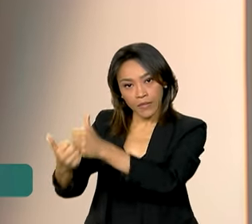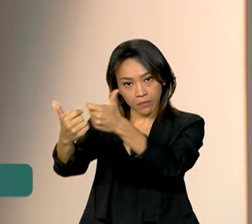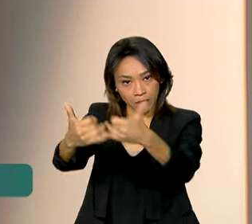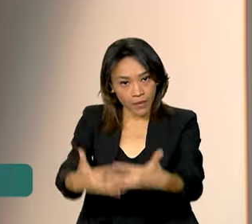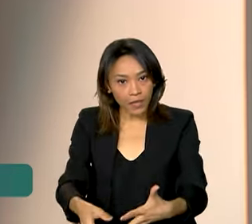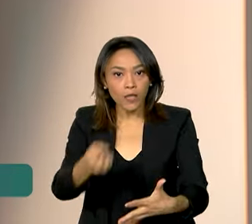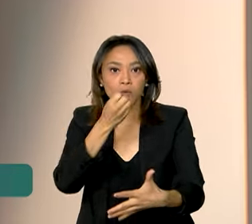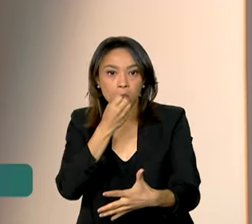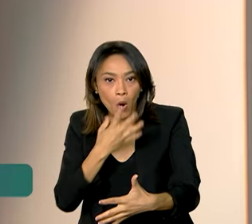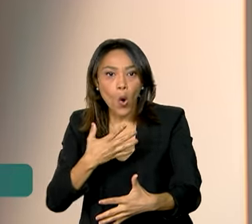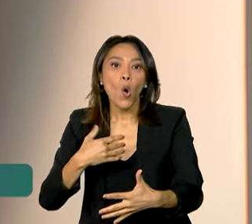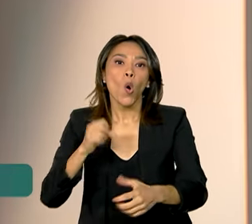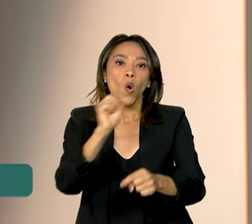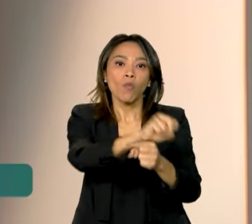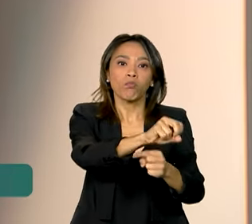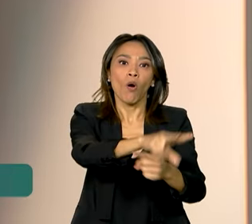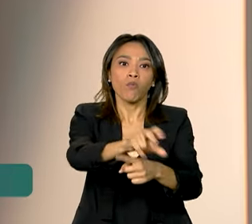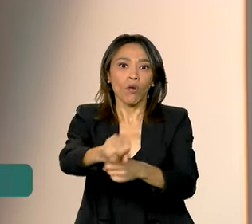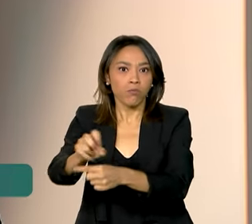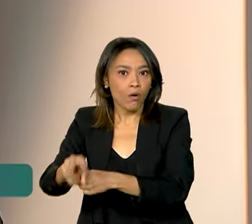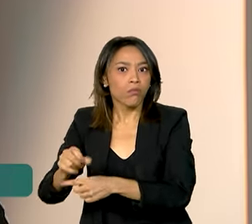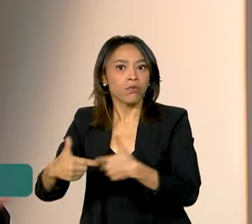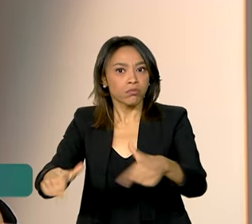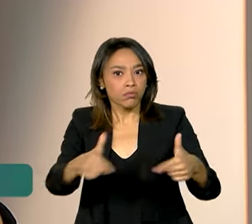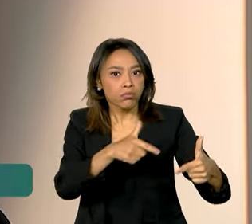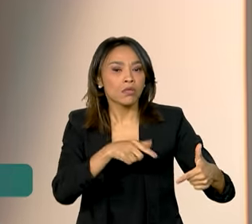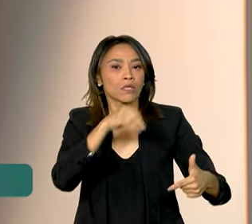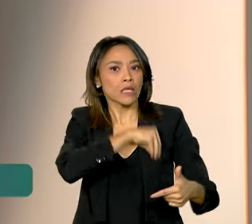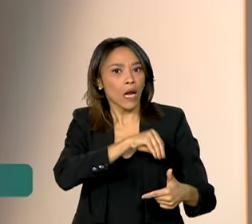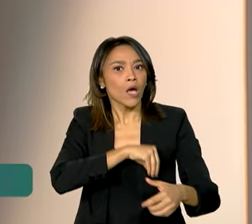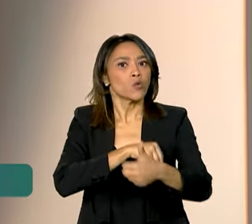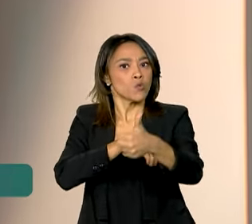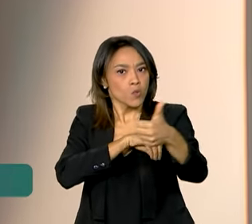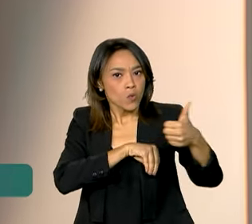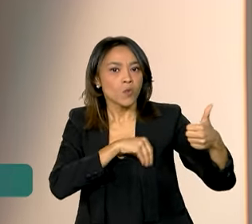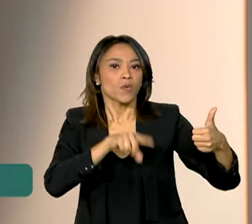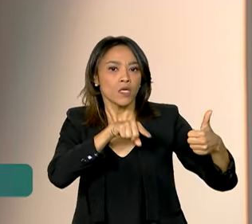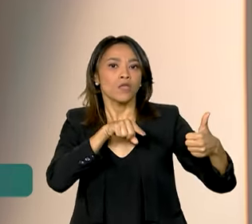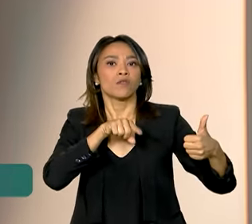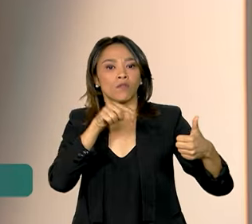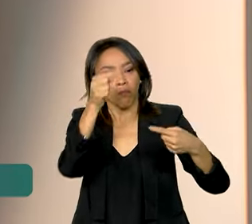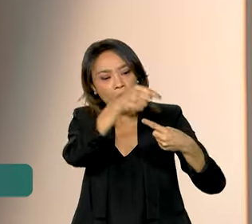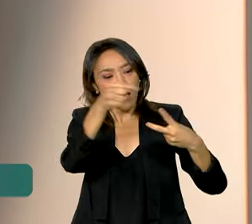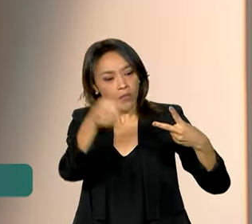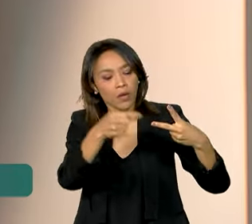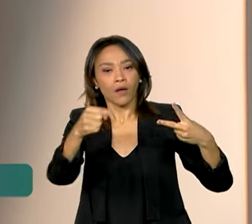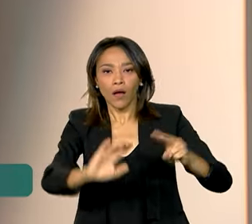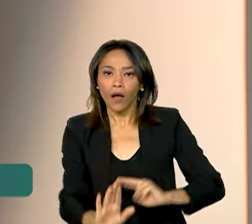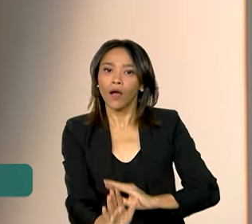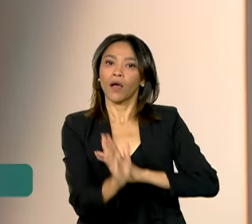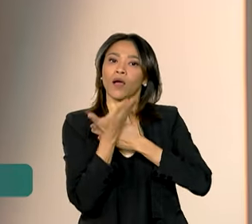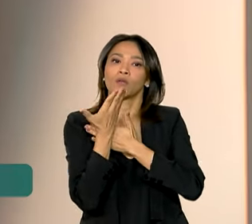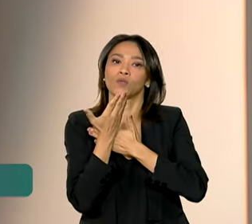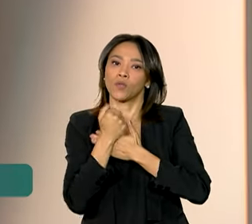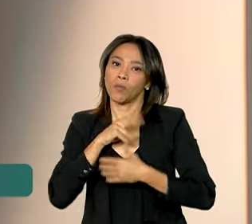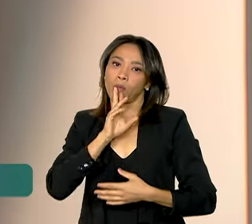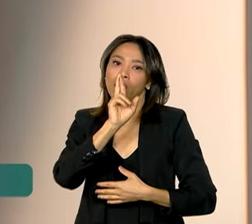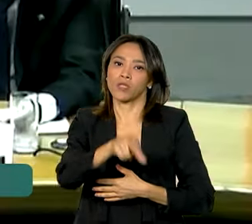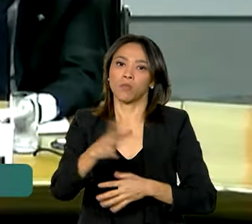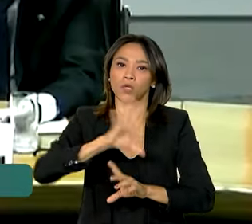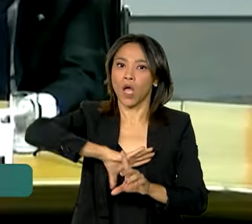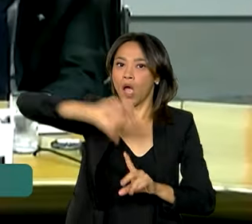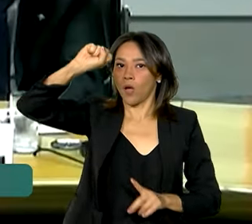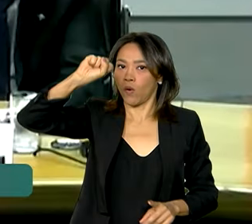emprego e o aumento da massa salarial, além da fiscalização, foram fatores que contribuíram para o resultado recorde.